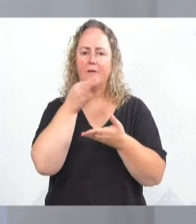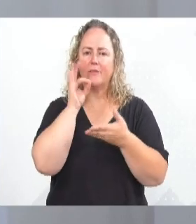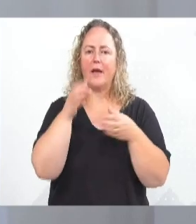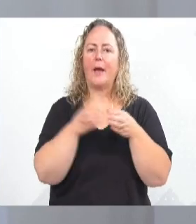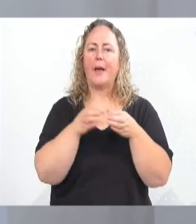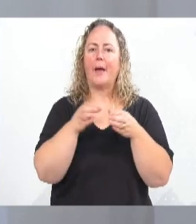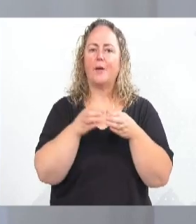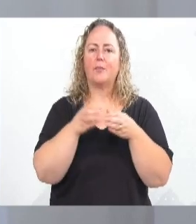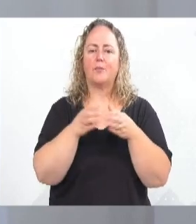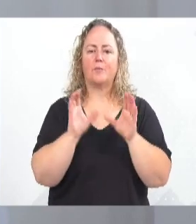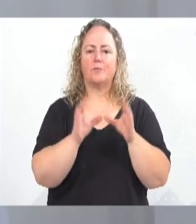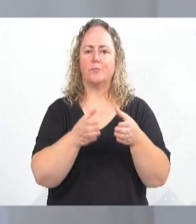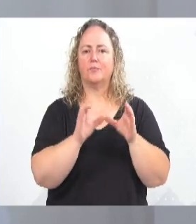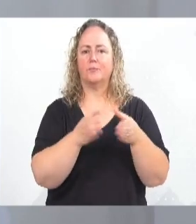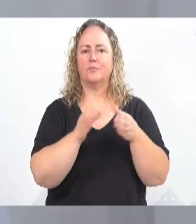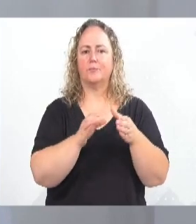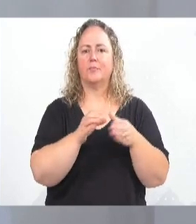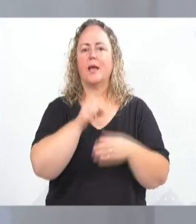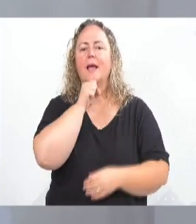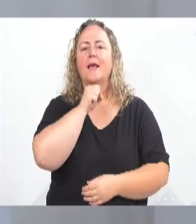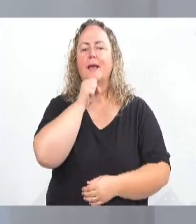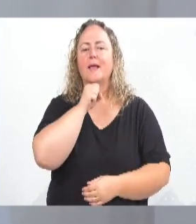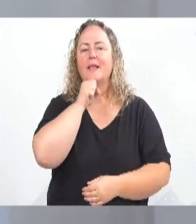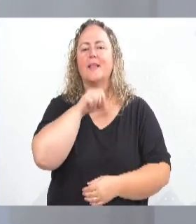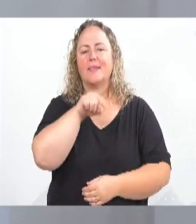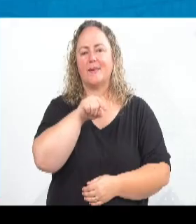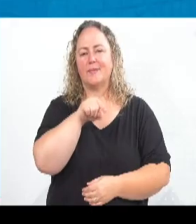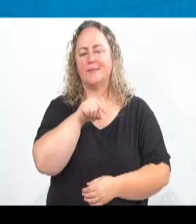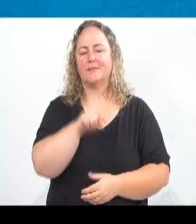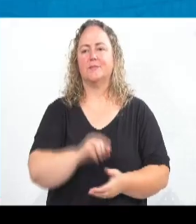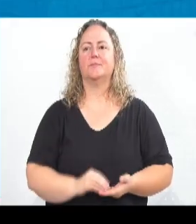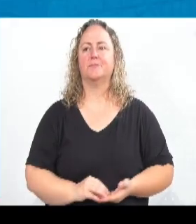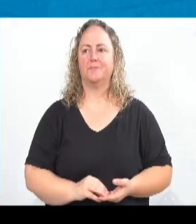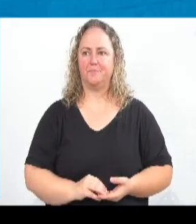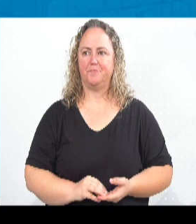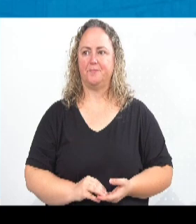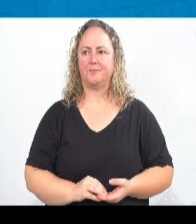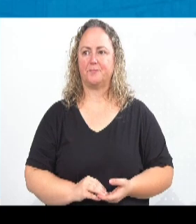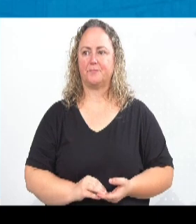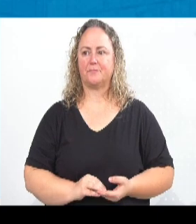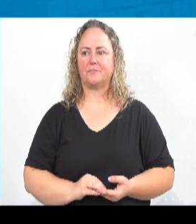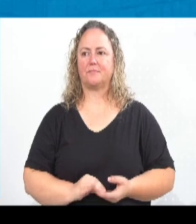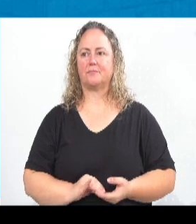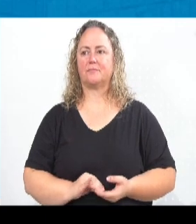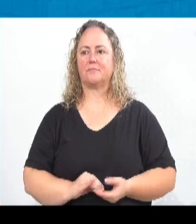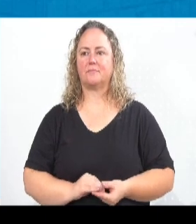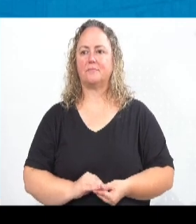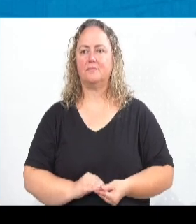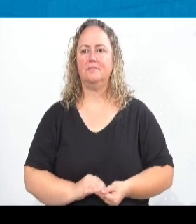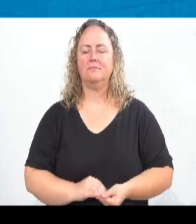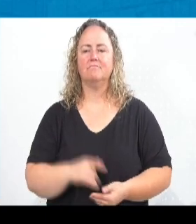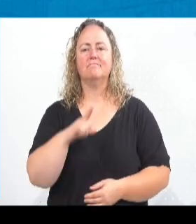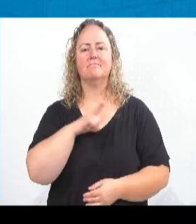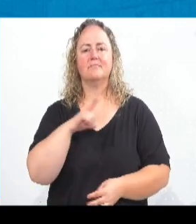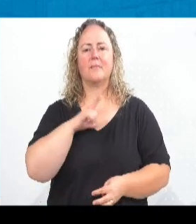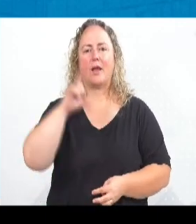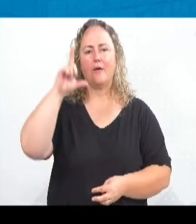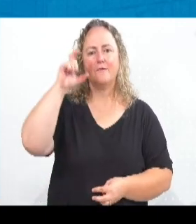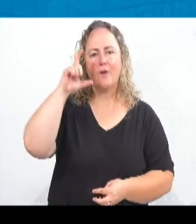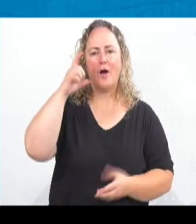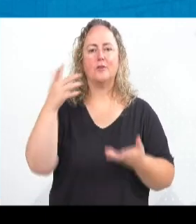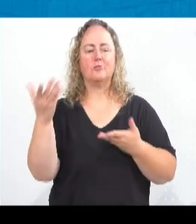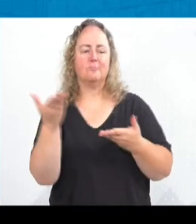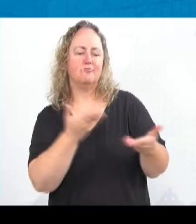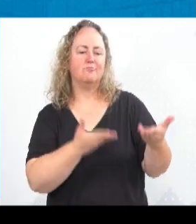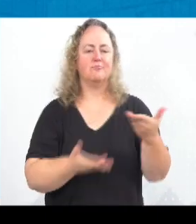convivência dos idosos, o grupo da melhor idade, também temos uma foto, compartilhando história, sorrisos,